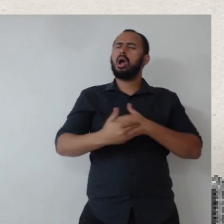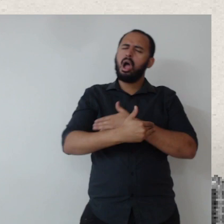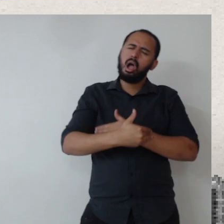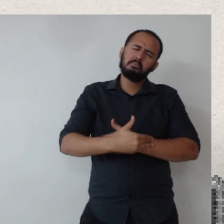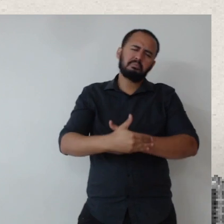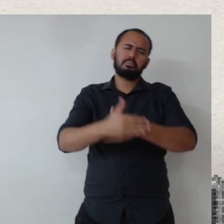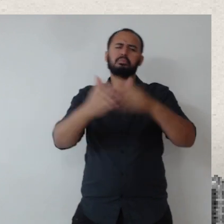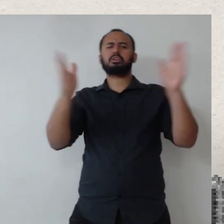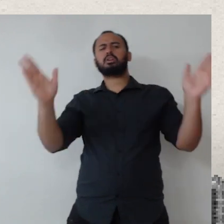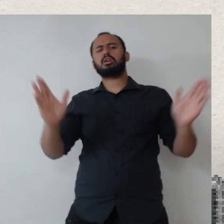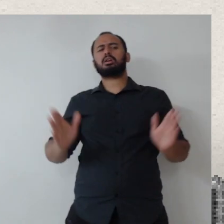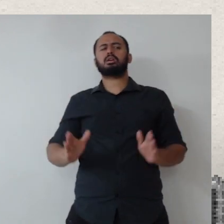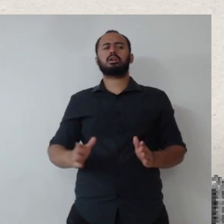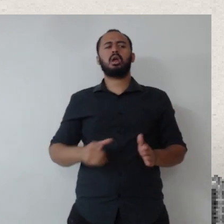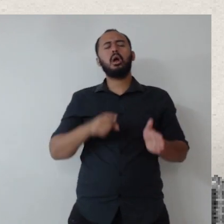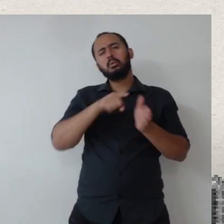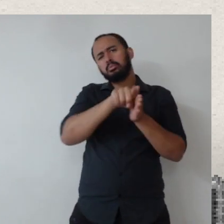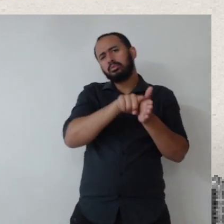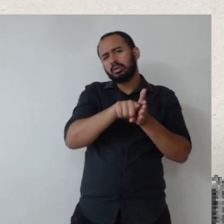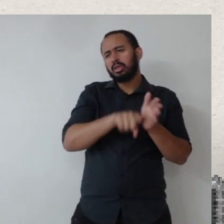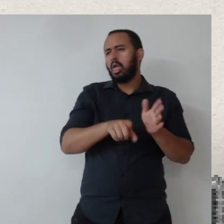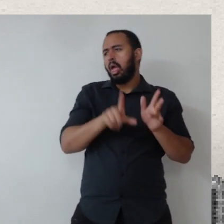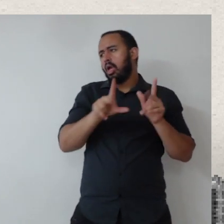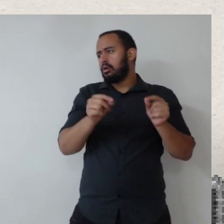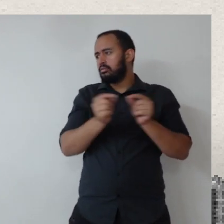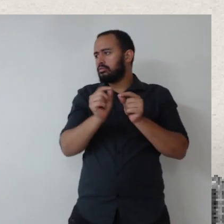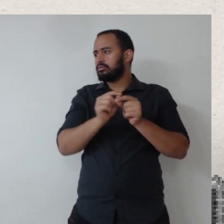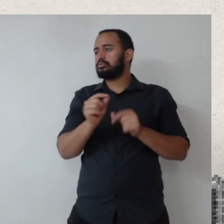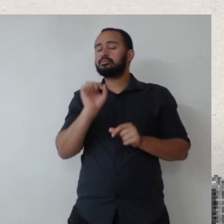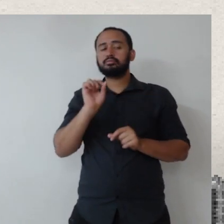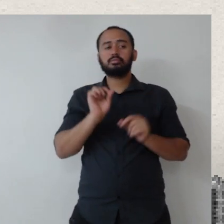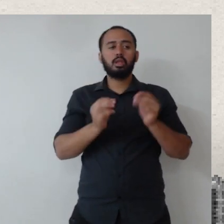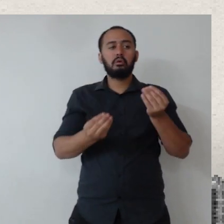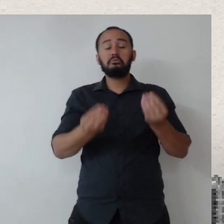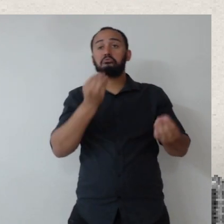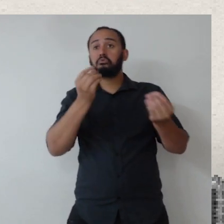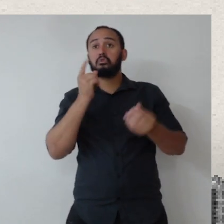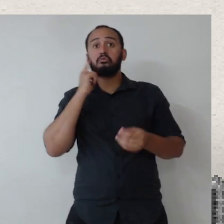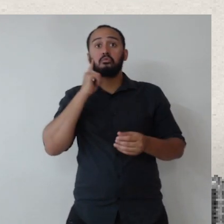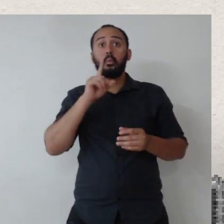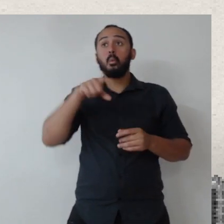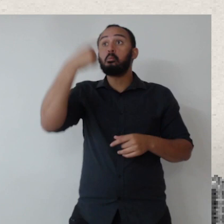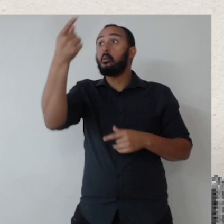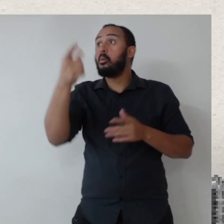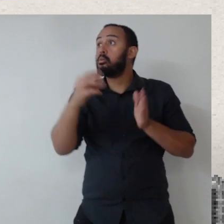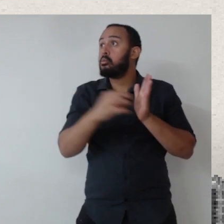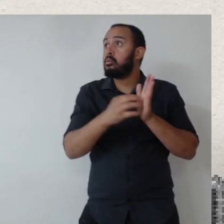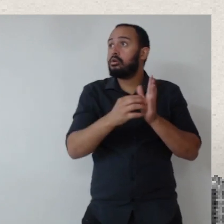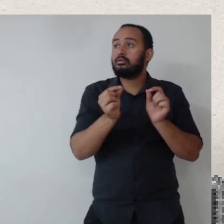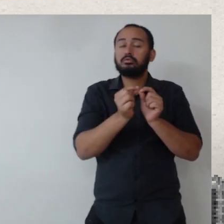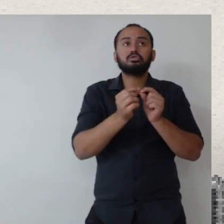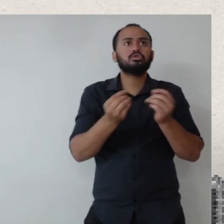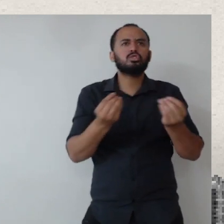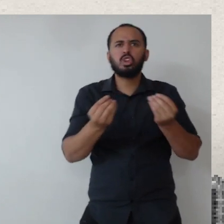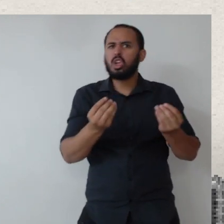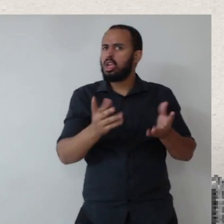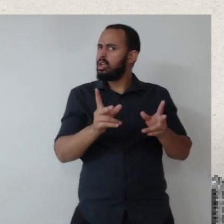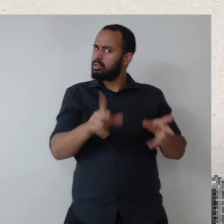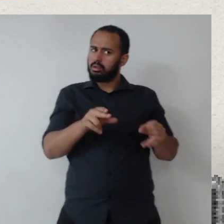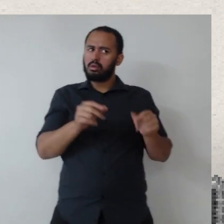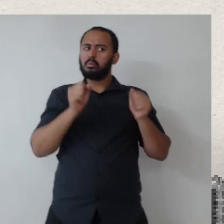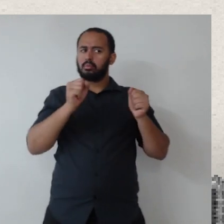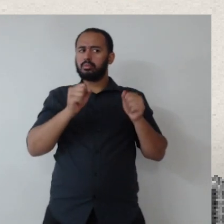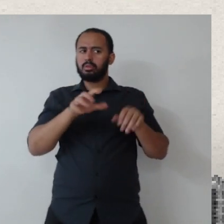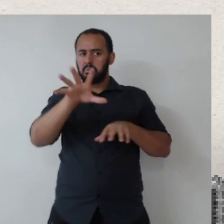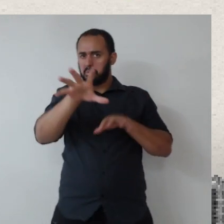pesquisa além do que a gente faz ali e tentar ver o que os outros órgãos estão fazendo também, procurar conhecer, participar mais das redes.